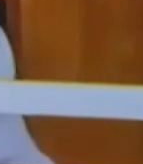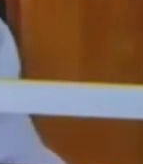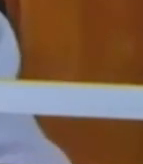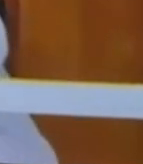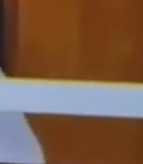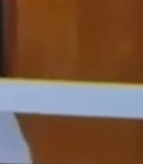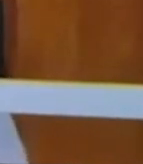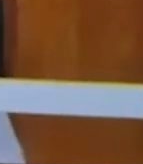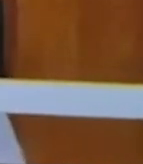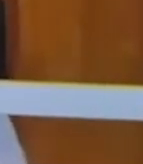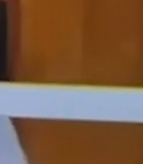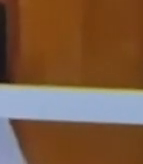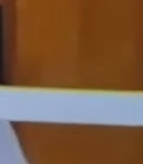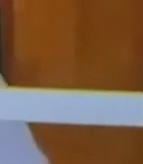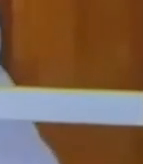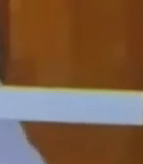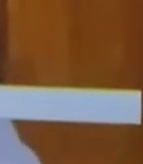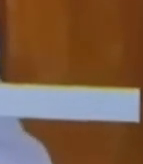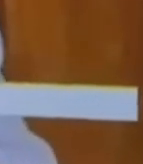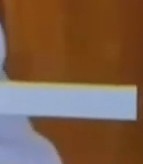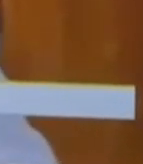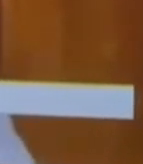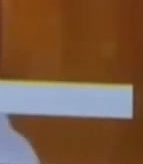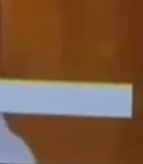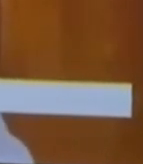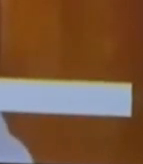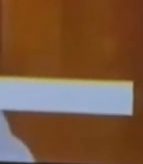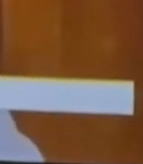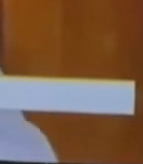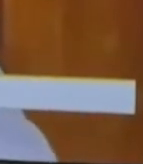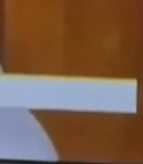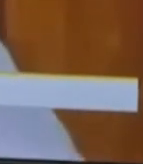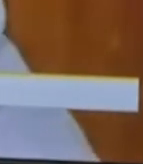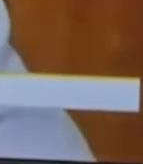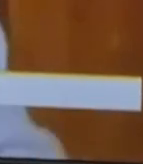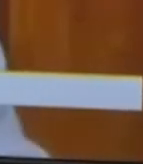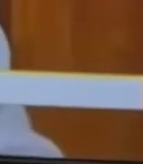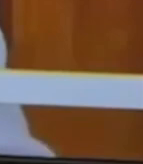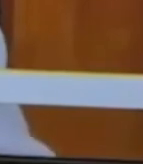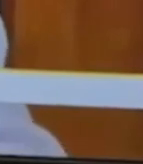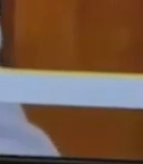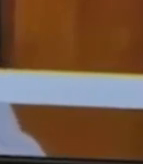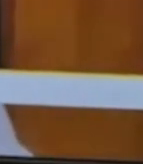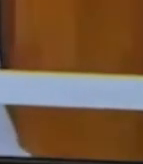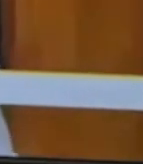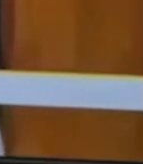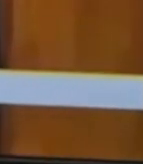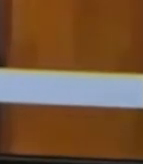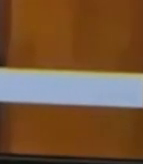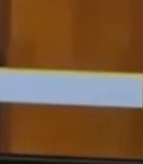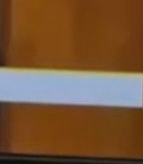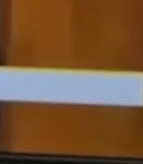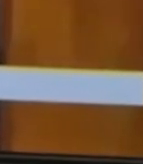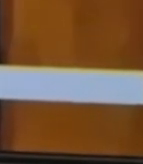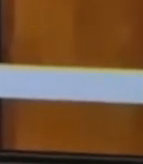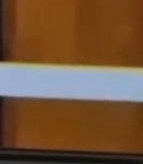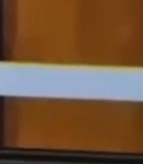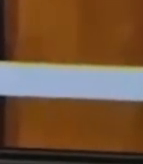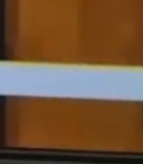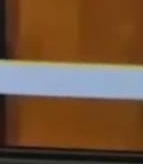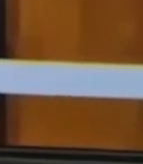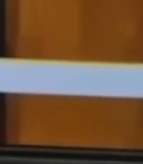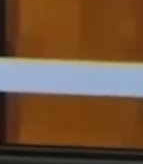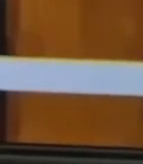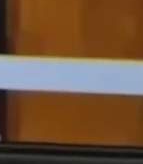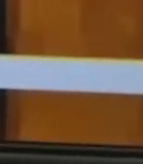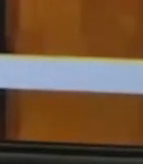documento, tentar junto à China, mais detalhes, mais informações para resgatar o recurso que ainda não voltou aos códigos do Estado. É, sem